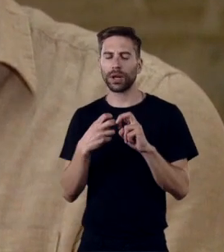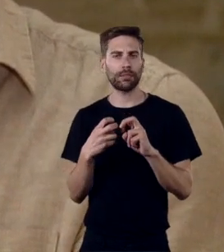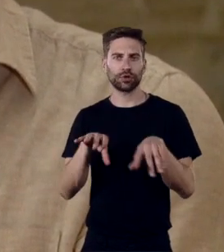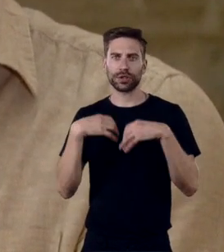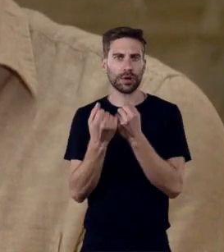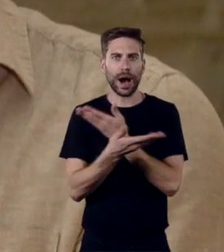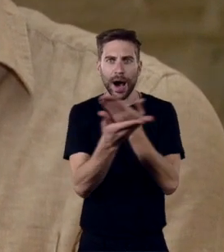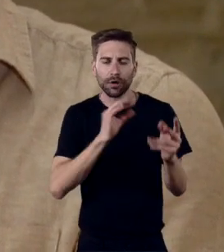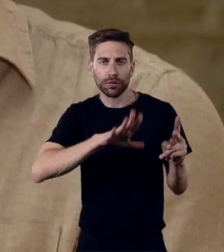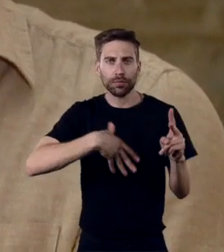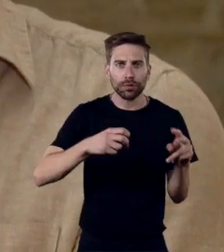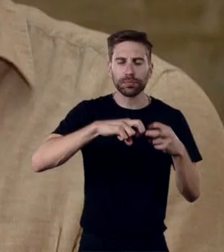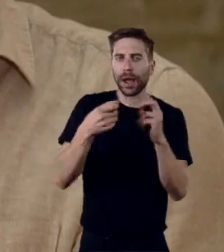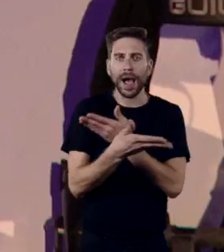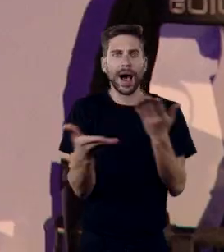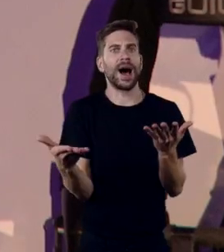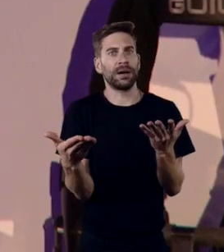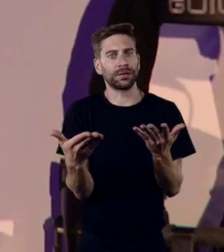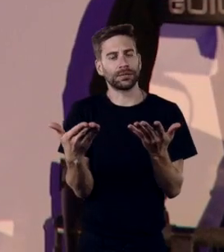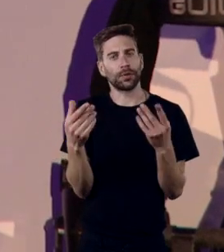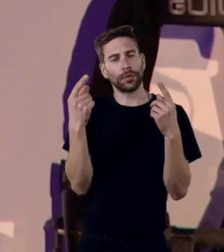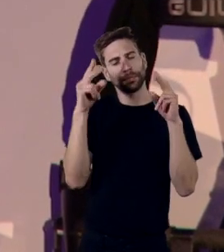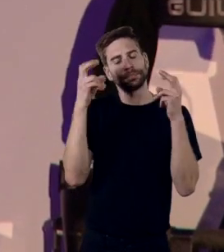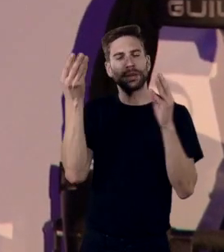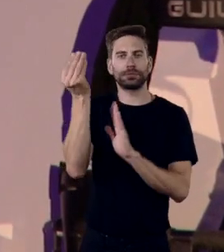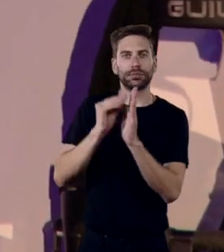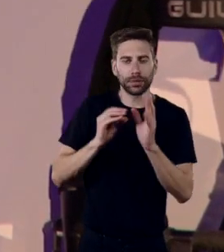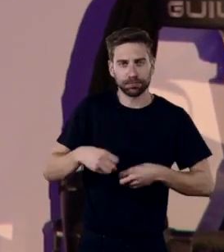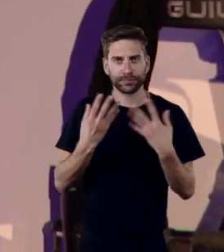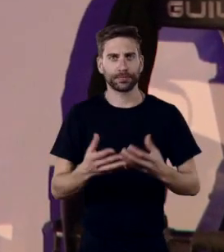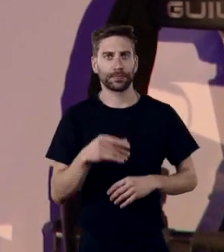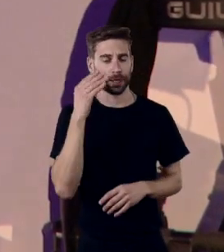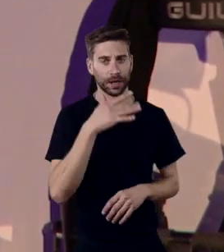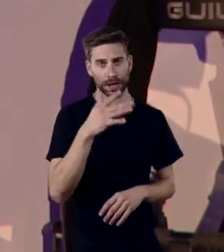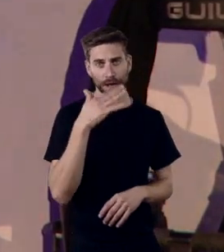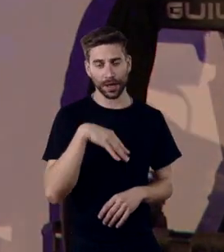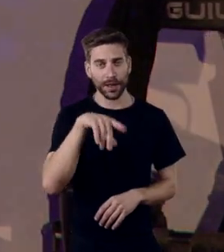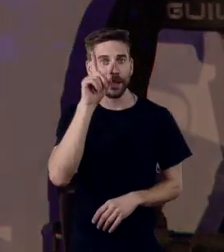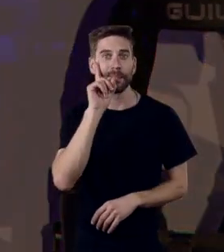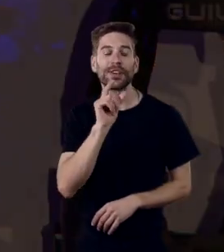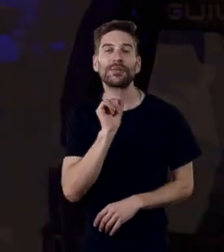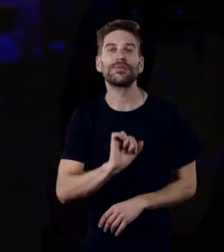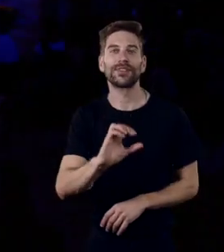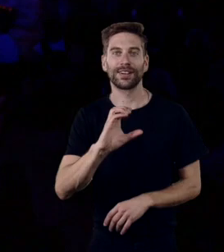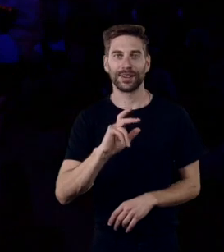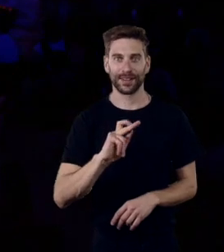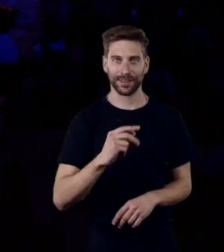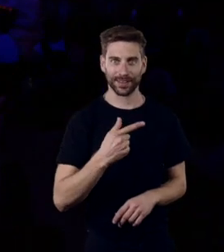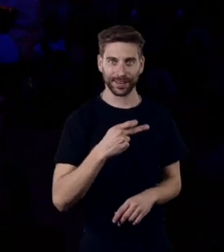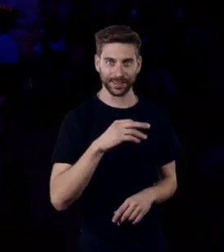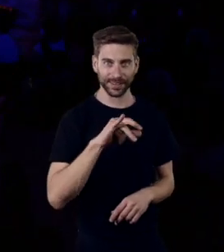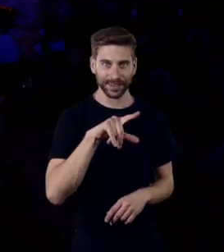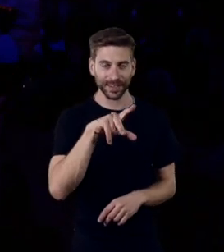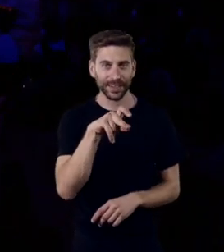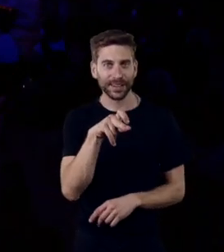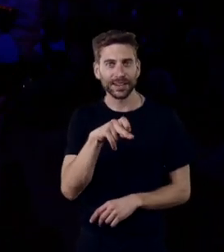sociedade, no mundo E isso é extraordinário. Chamava-se Catarina O leiteiro já